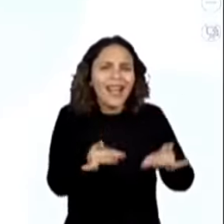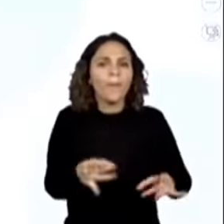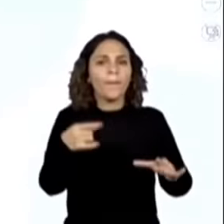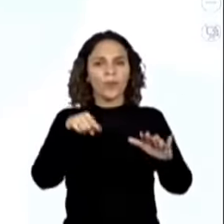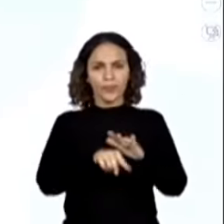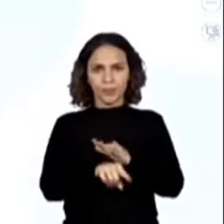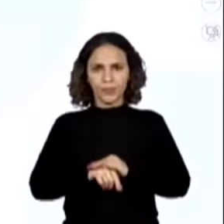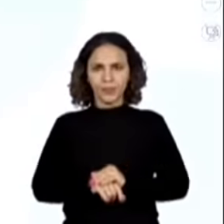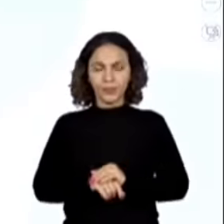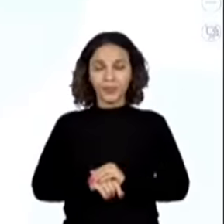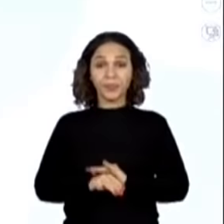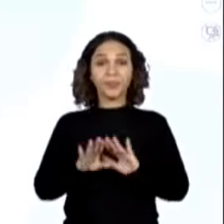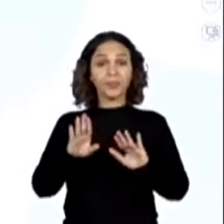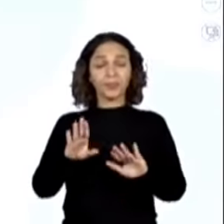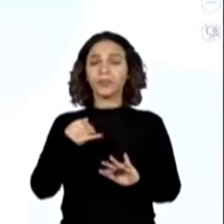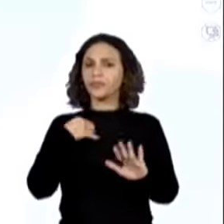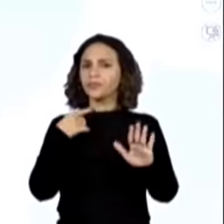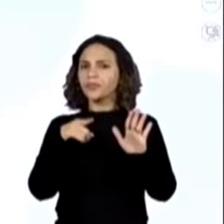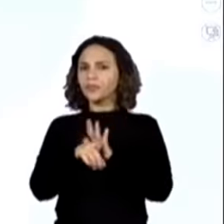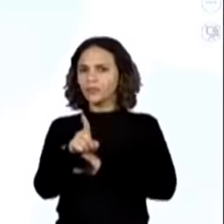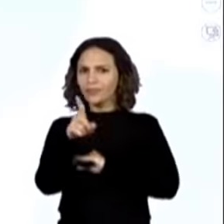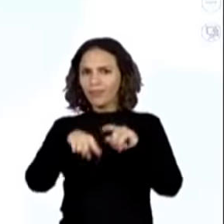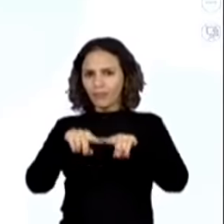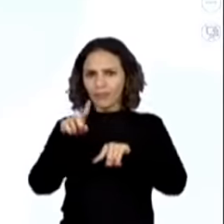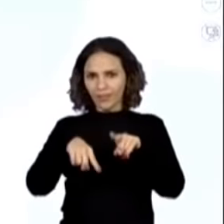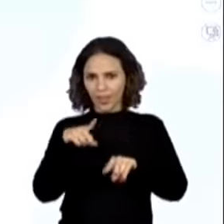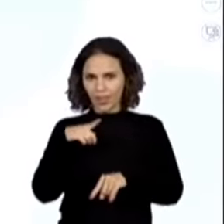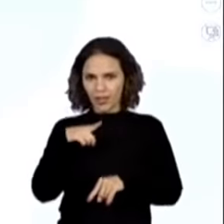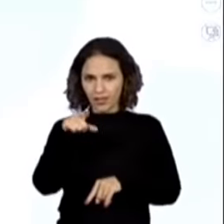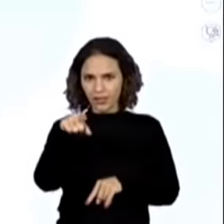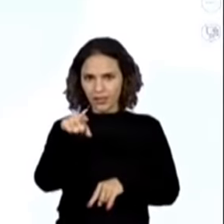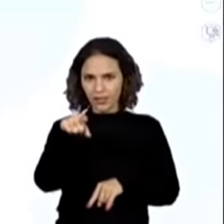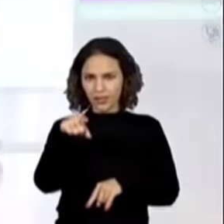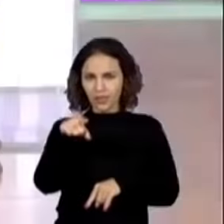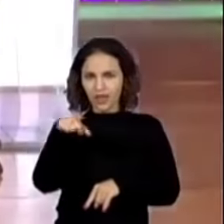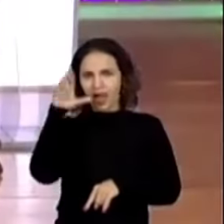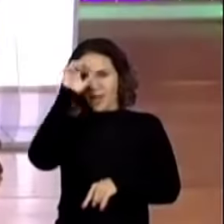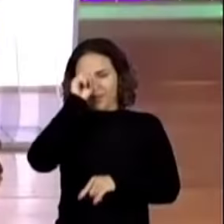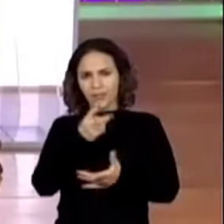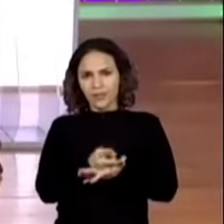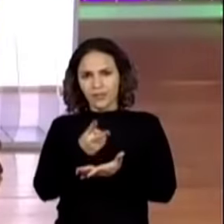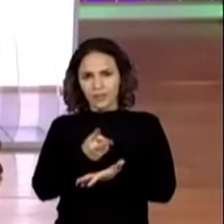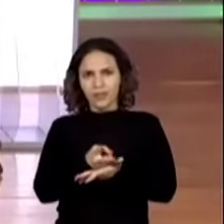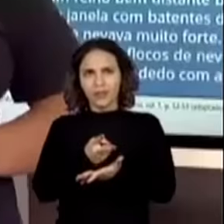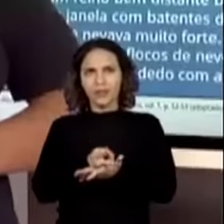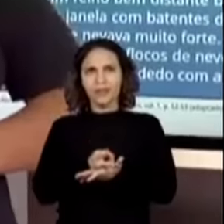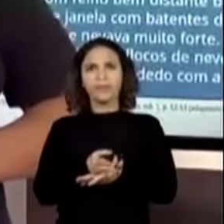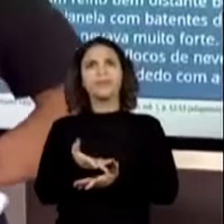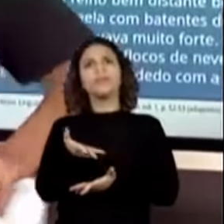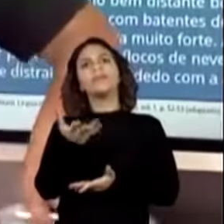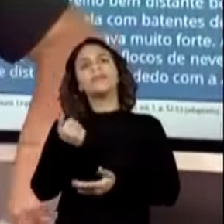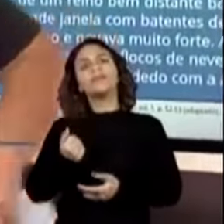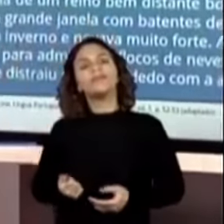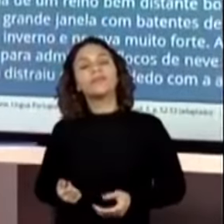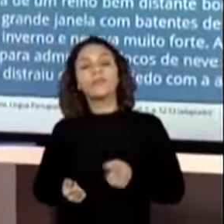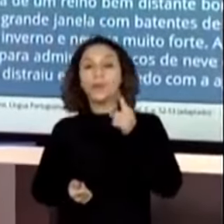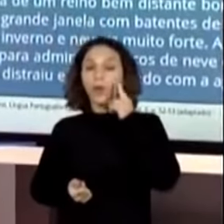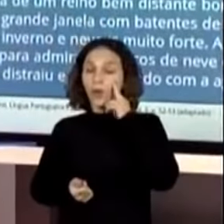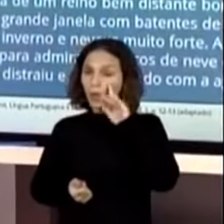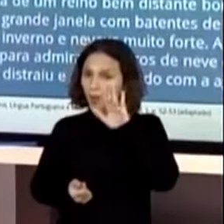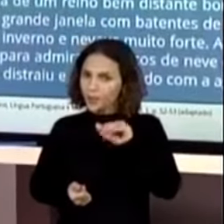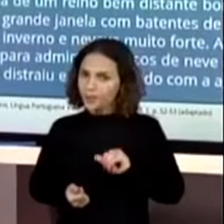Agora eu vou pedir assim, se você estiver com material, pega, vou pedir para o oráculo tirar um pouquinho a tela. Deixa eu falar com vocês aqui, ó.